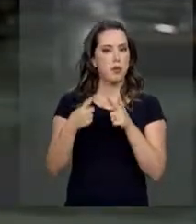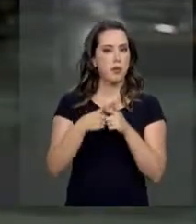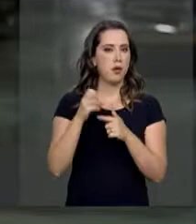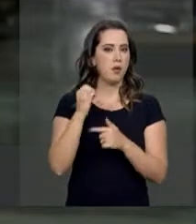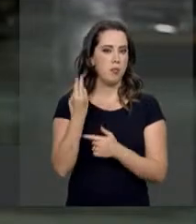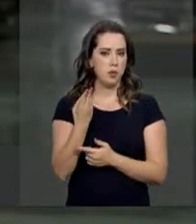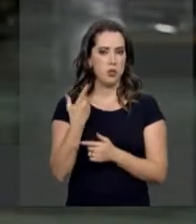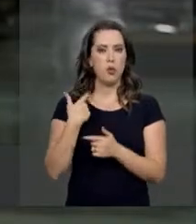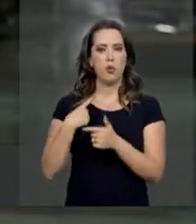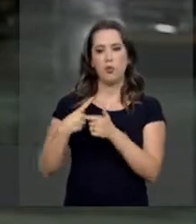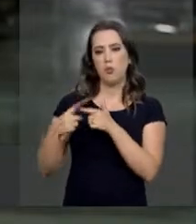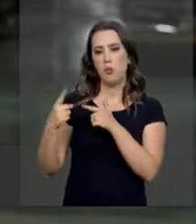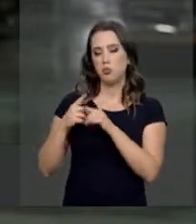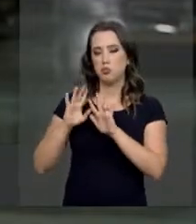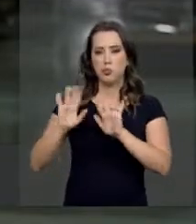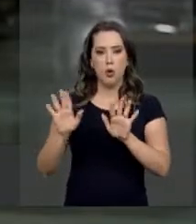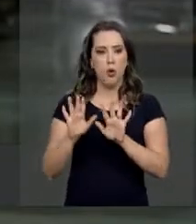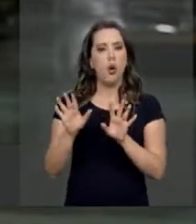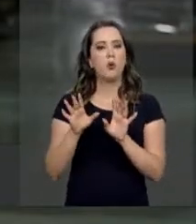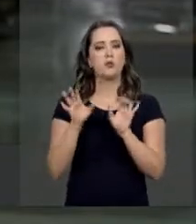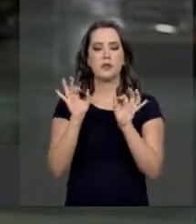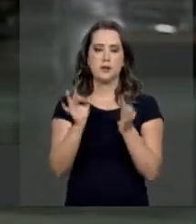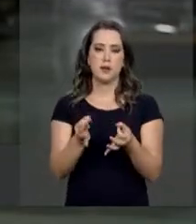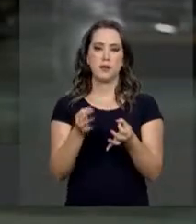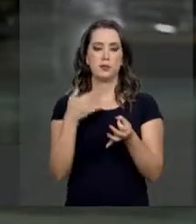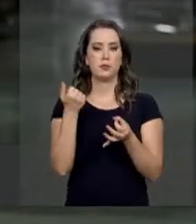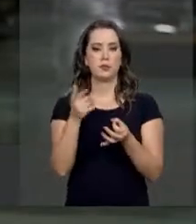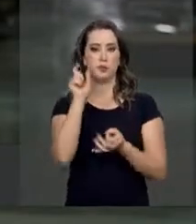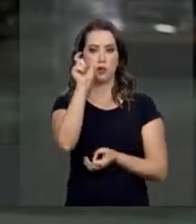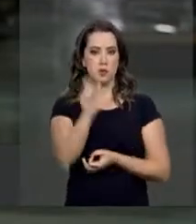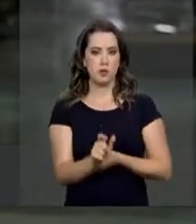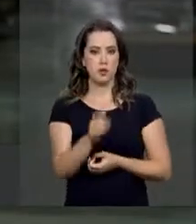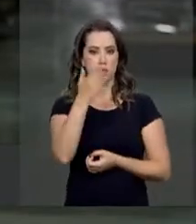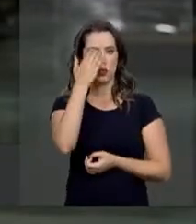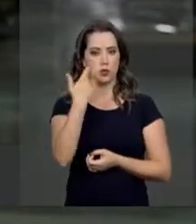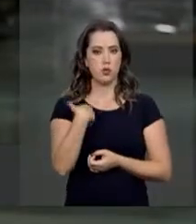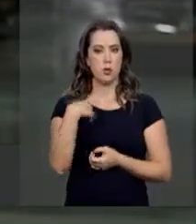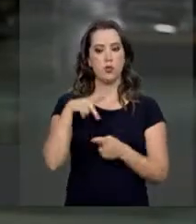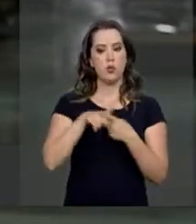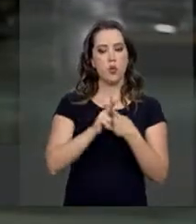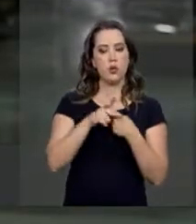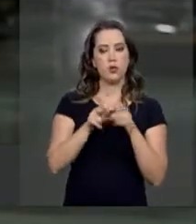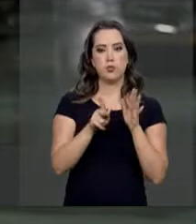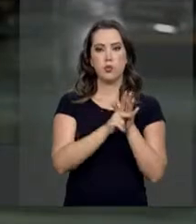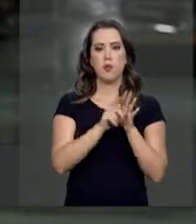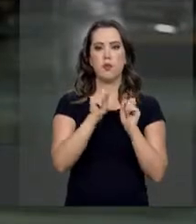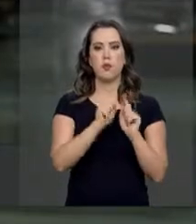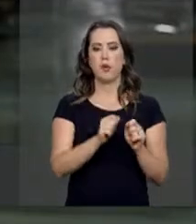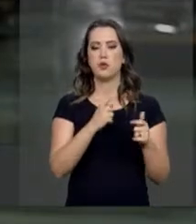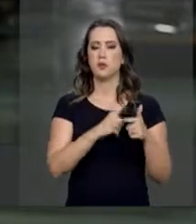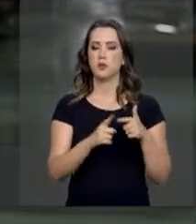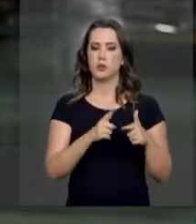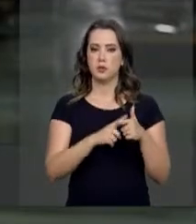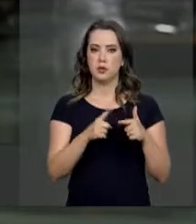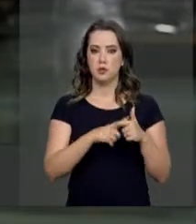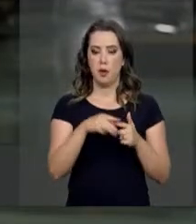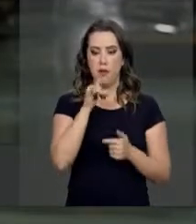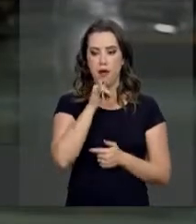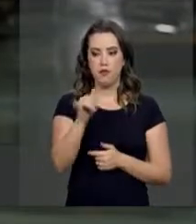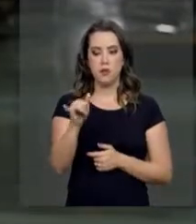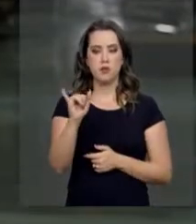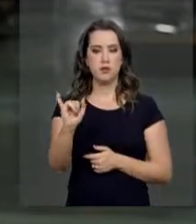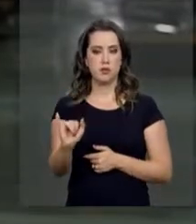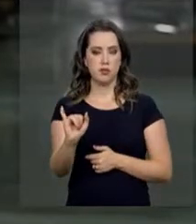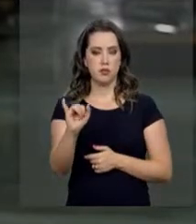caiu na malha fina ou não. Portanto, se o contribuinte não se autorregularizar, ele pode sofrer aí essas notificações